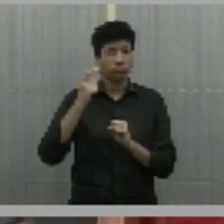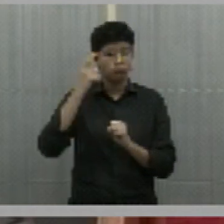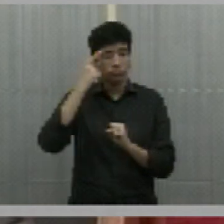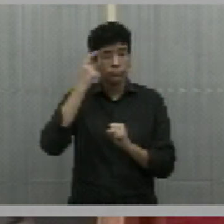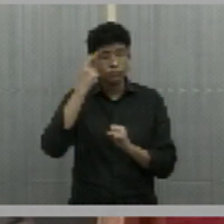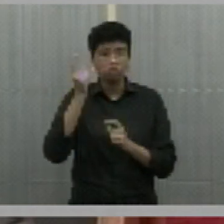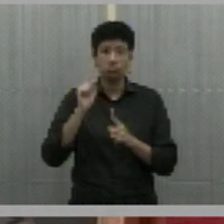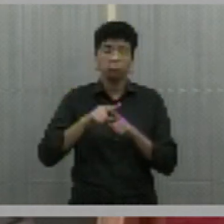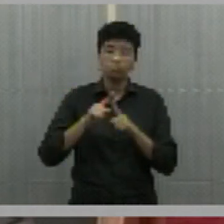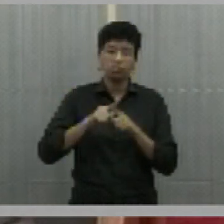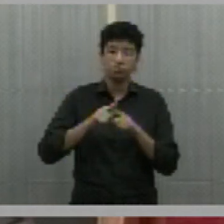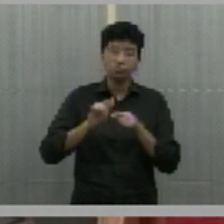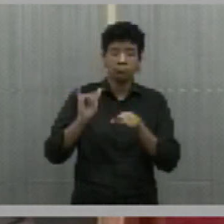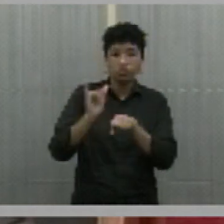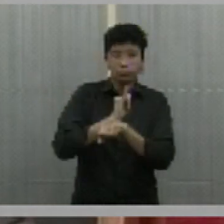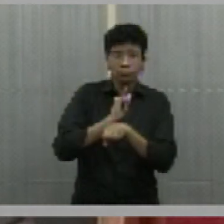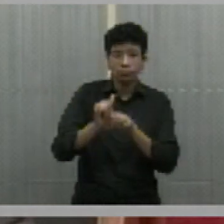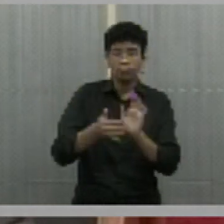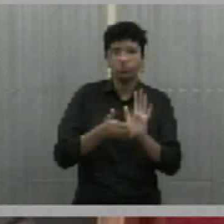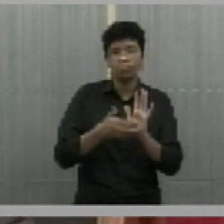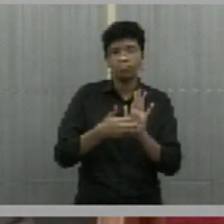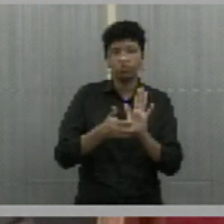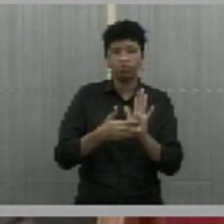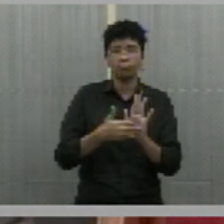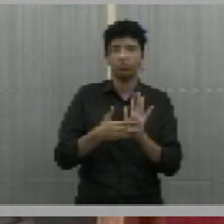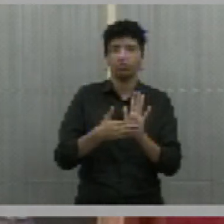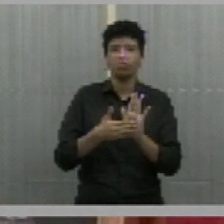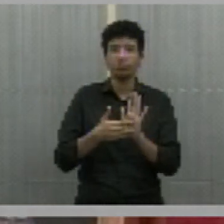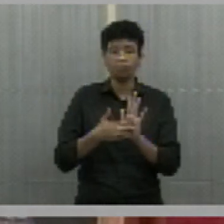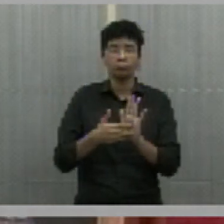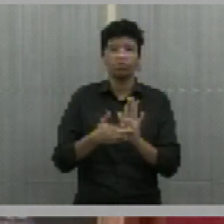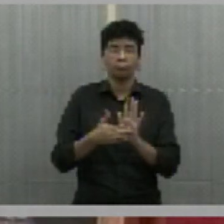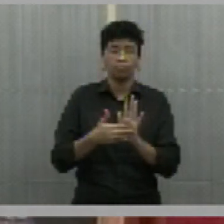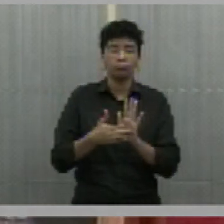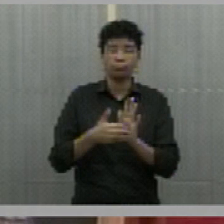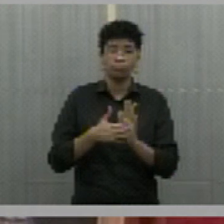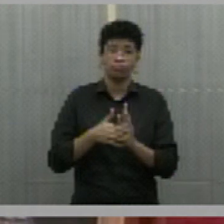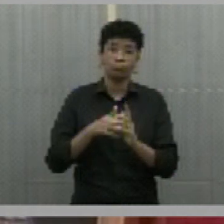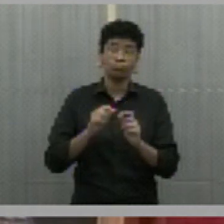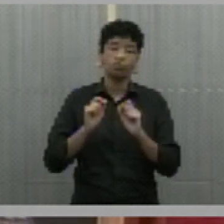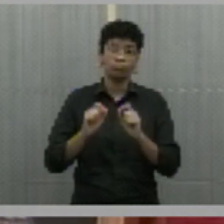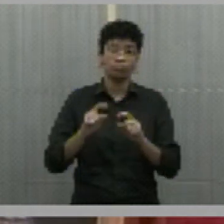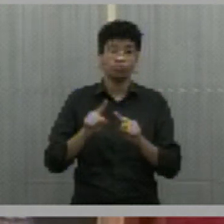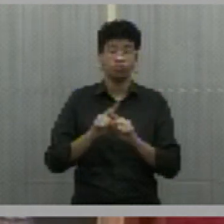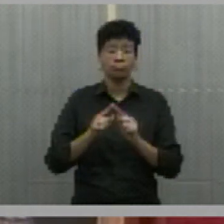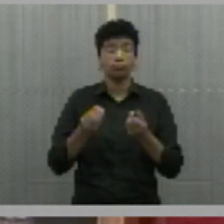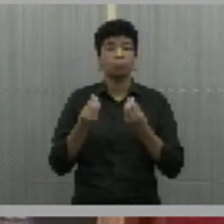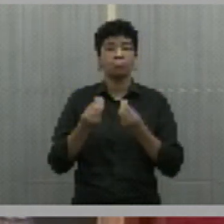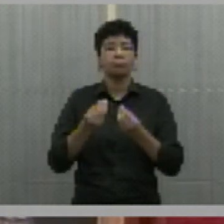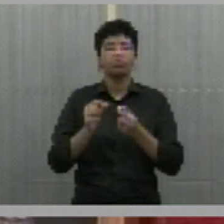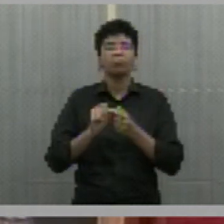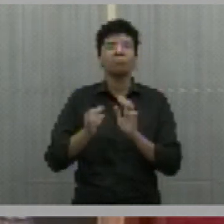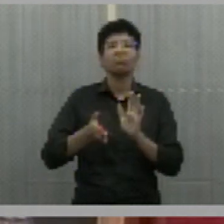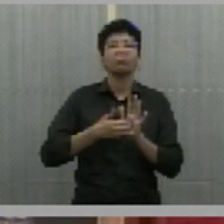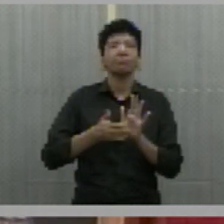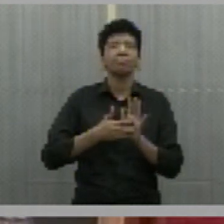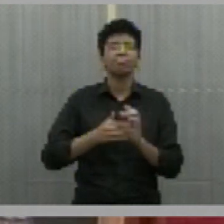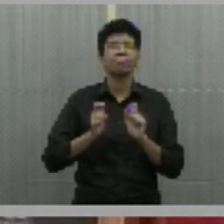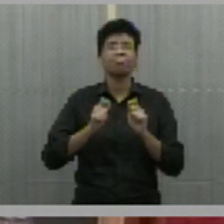reavaliar essa proposta que aqui está na assembleia e para que seja feita uma proposta